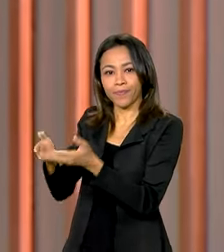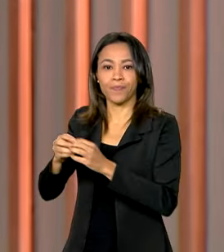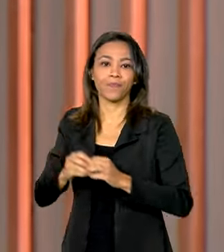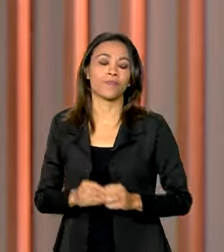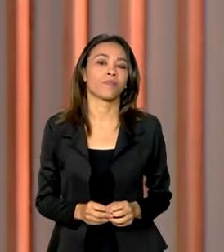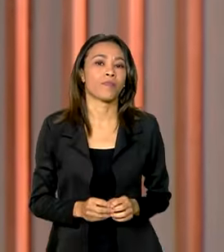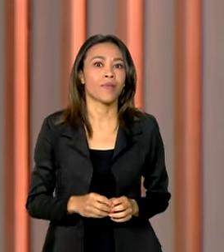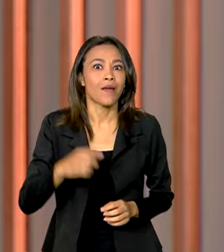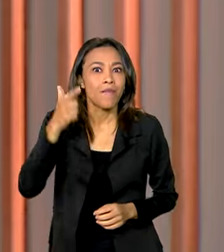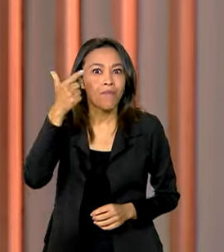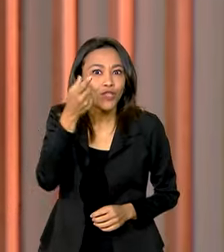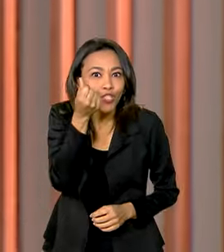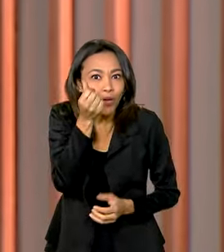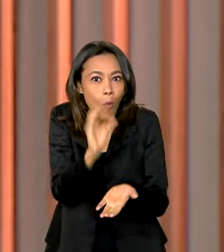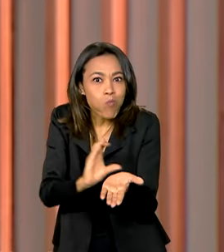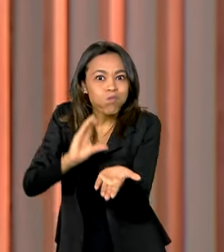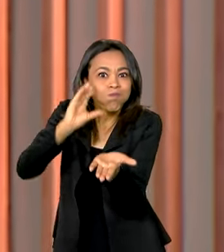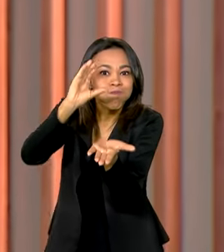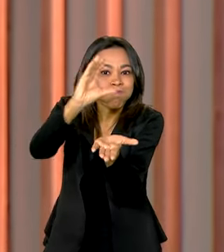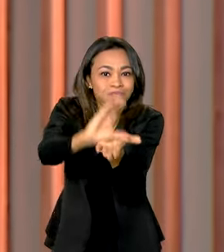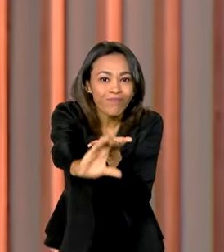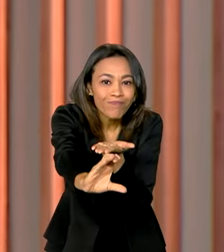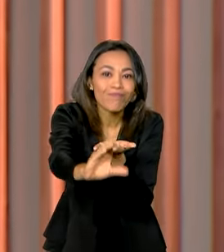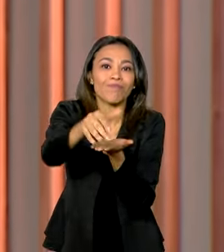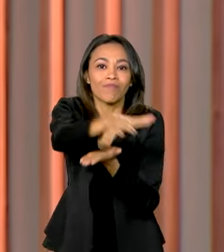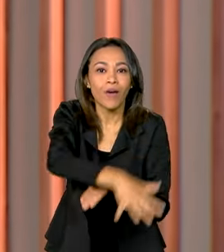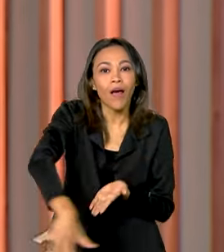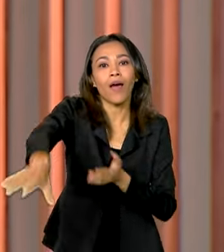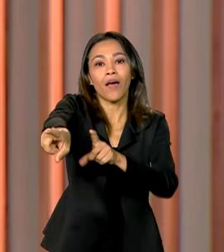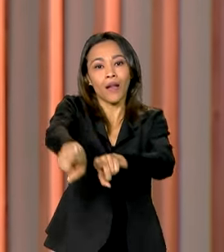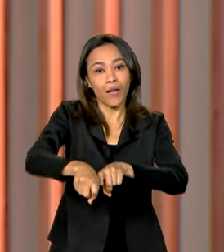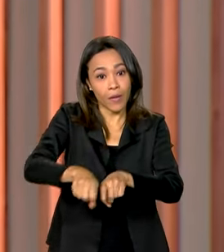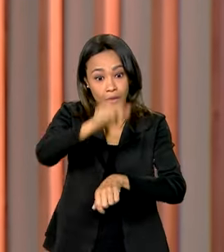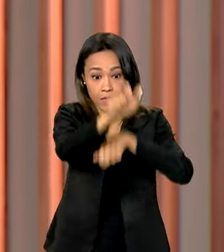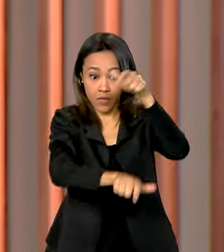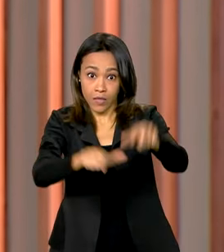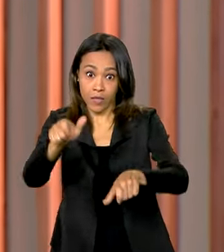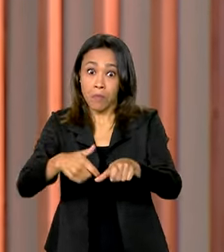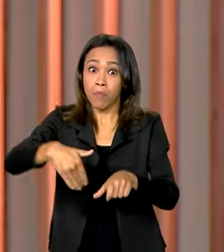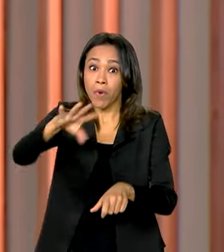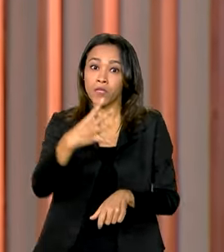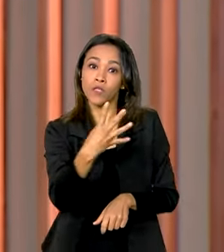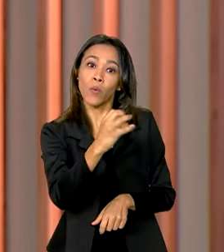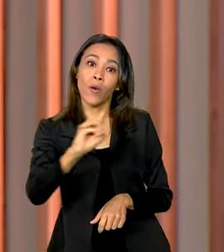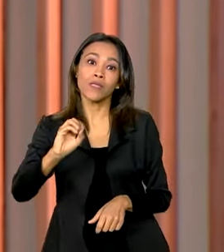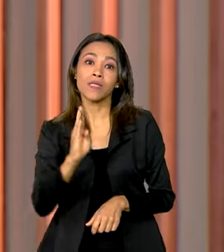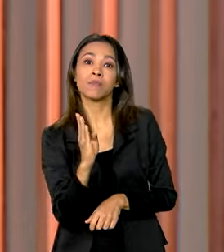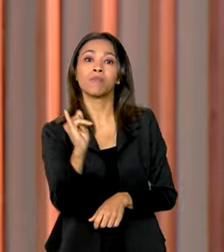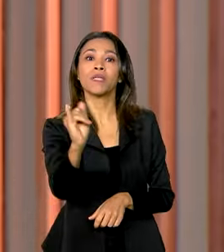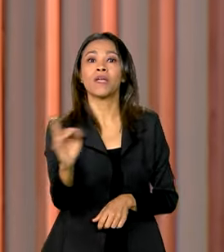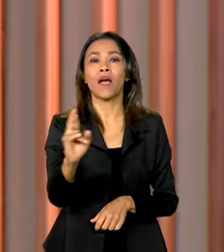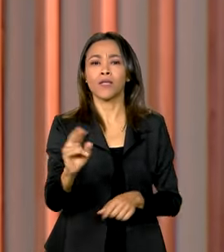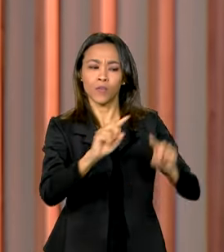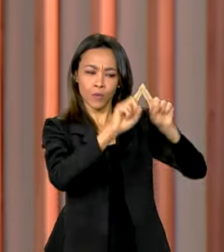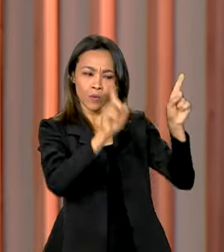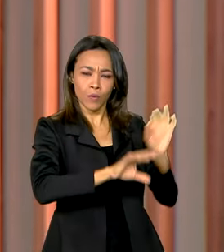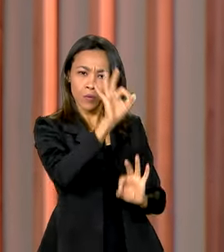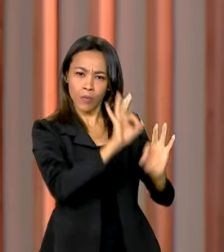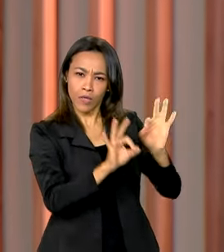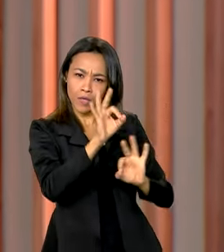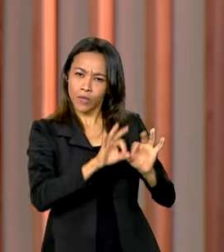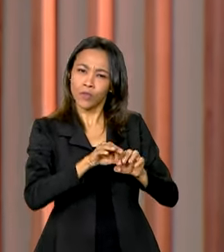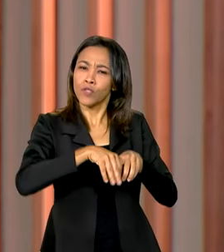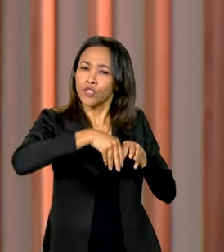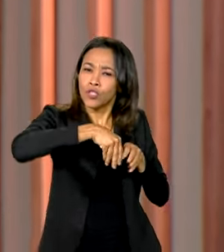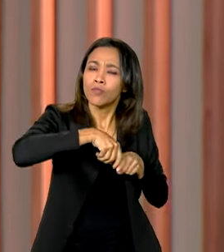Mais dinheiro para o campo. Produtores rurais terão mais de 400 bilhões de reais do plano safra para investir na produção.